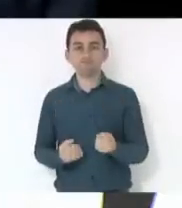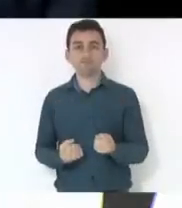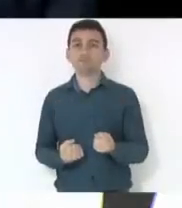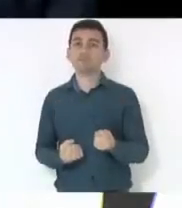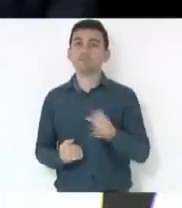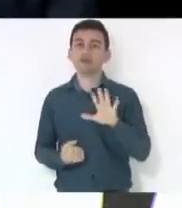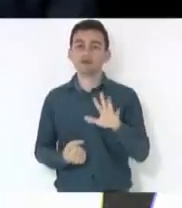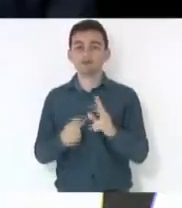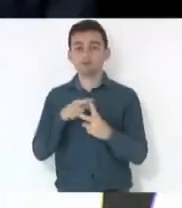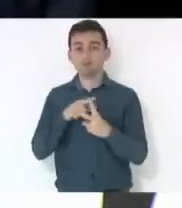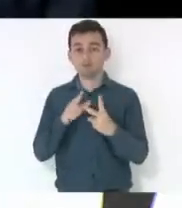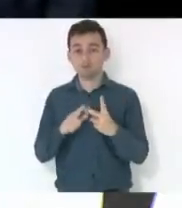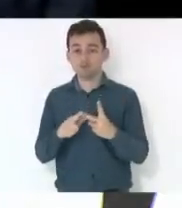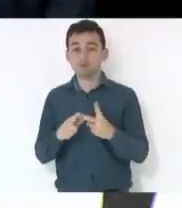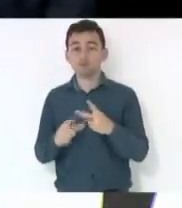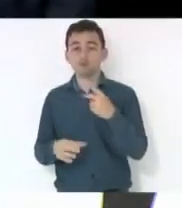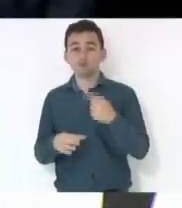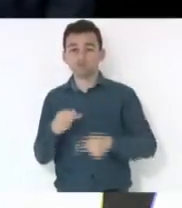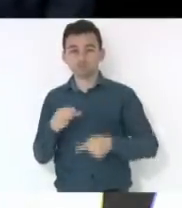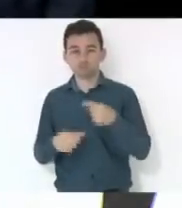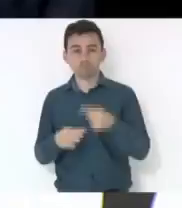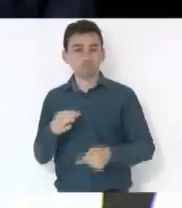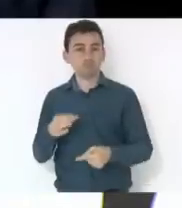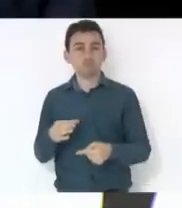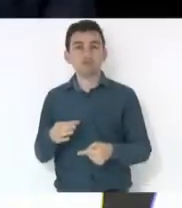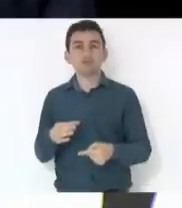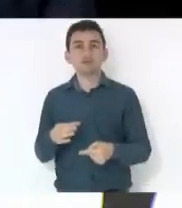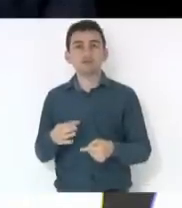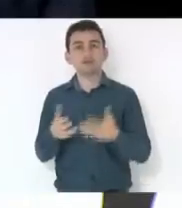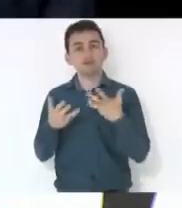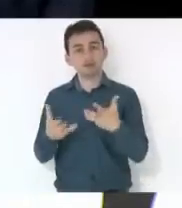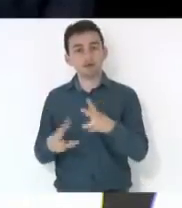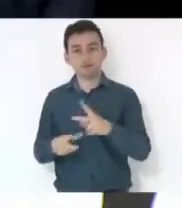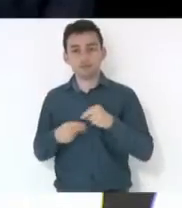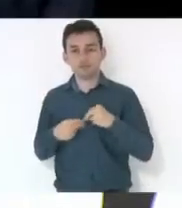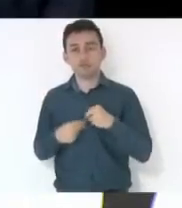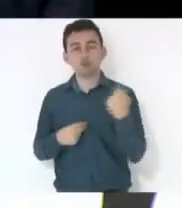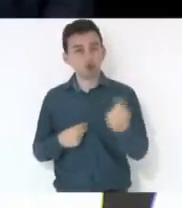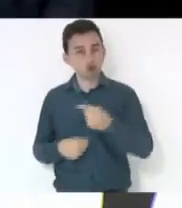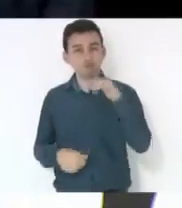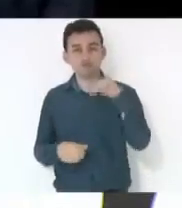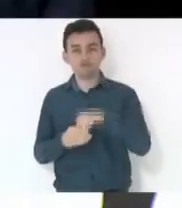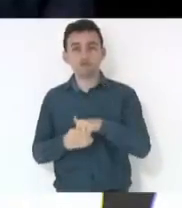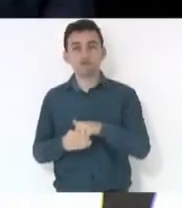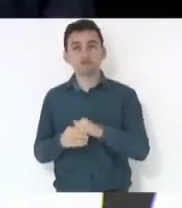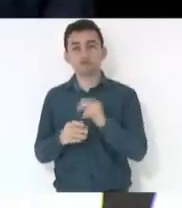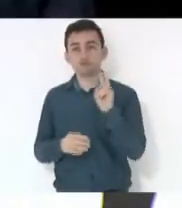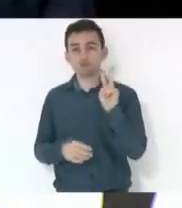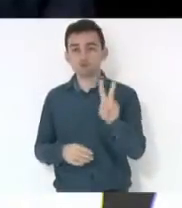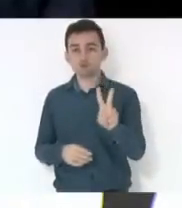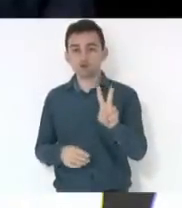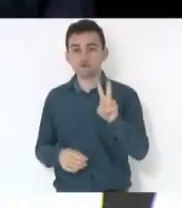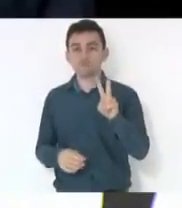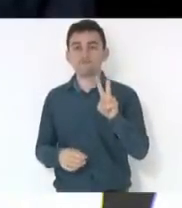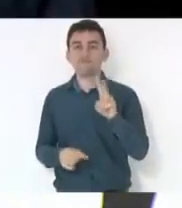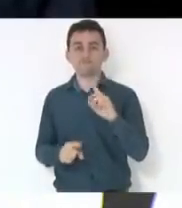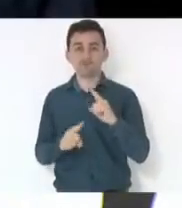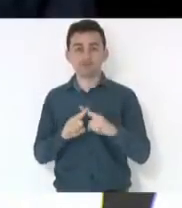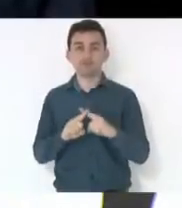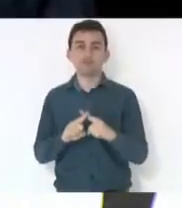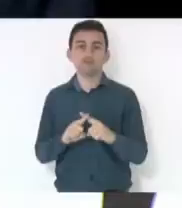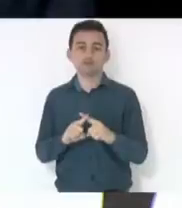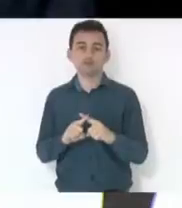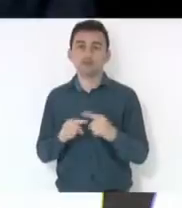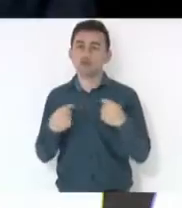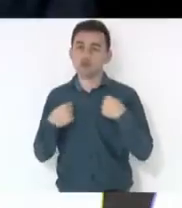outras duas comissões deram parecer pelo mérito. Nós votamos duas vezes aqui e eu não posso, eu